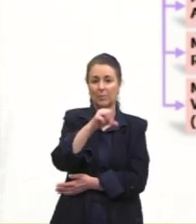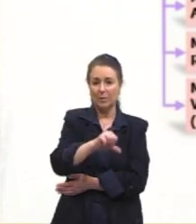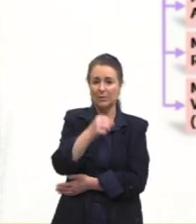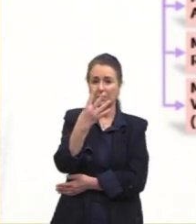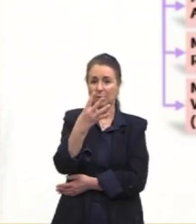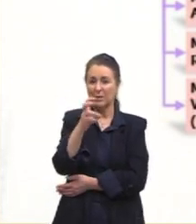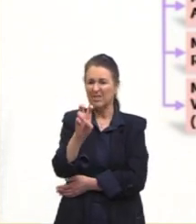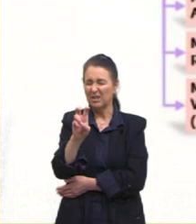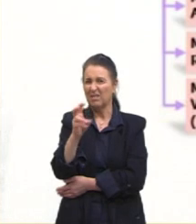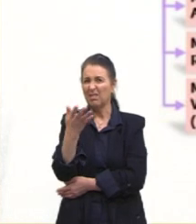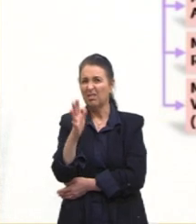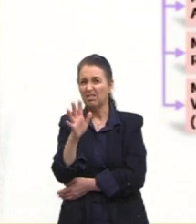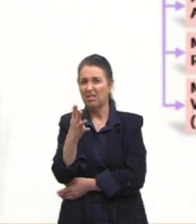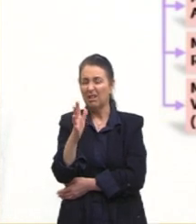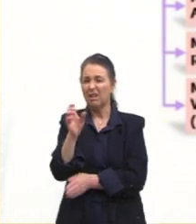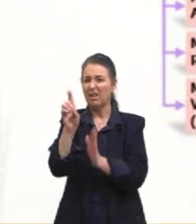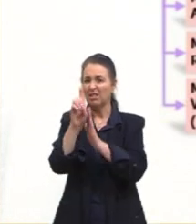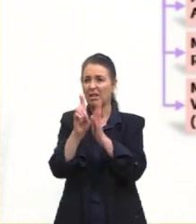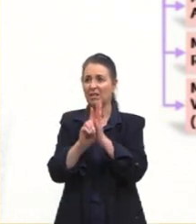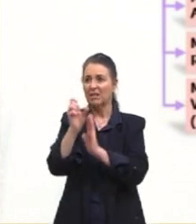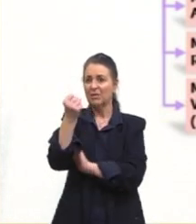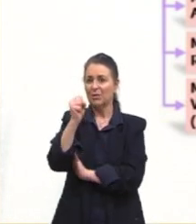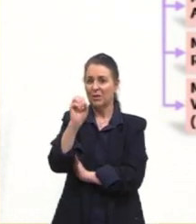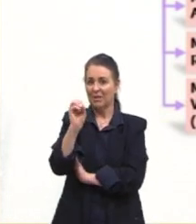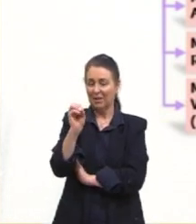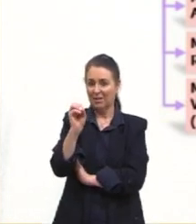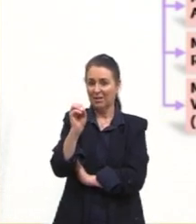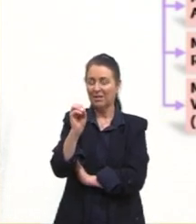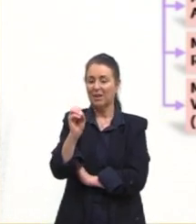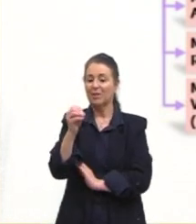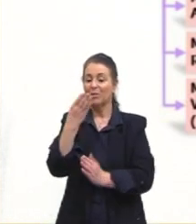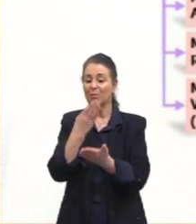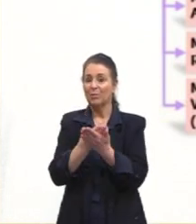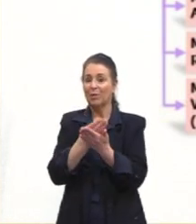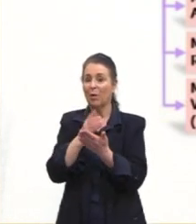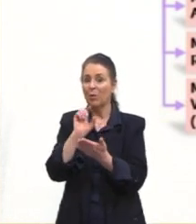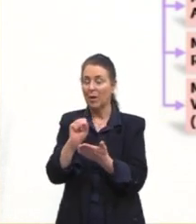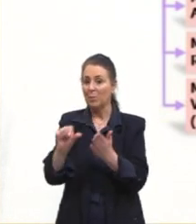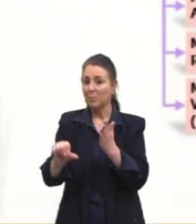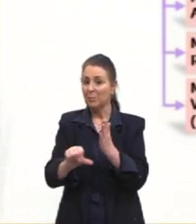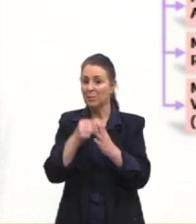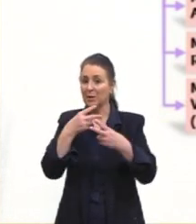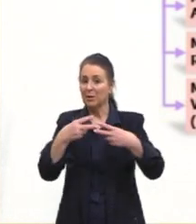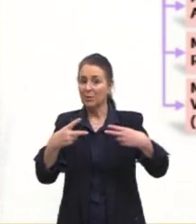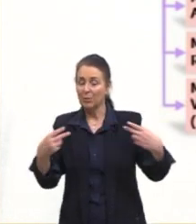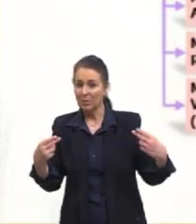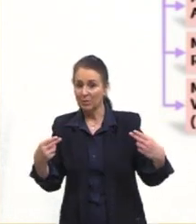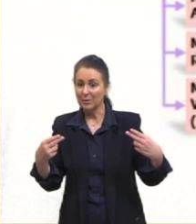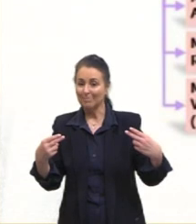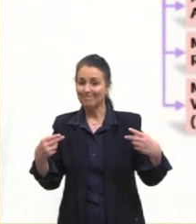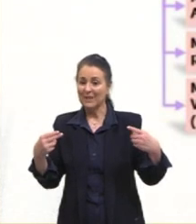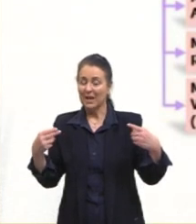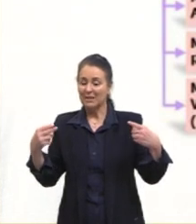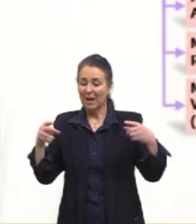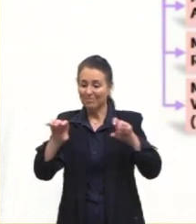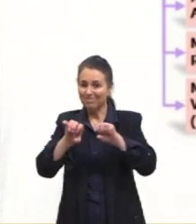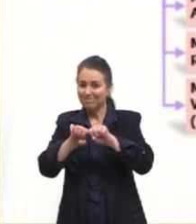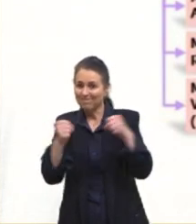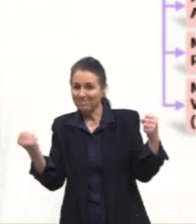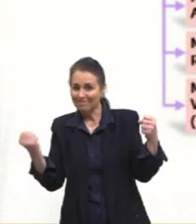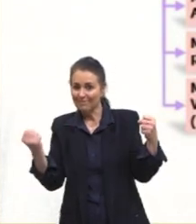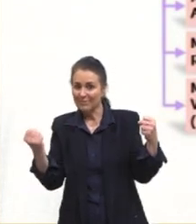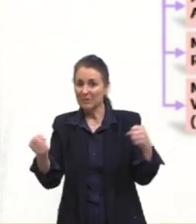a mais ou menos ali na década de 80, onde nós vamos ver o quê? Primeira coisa que a gente tem, ruptura com o